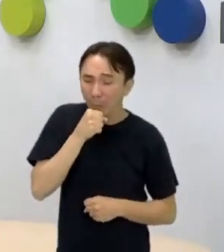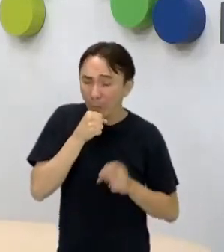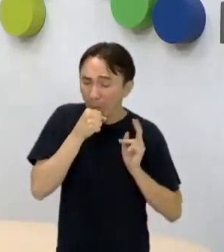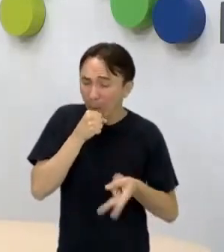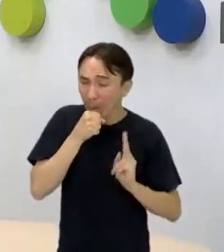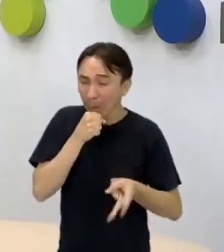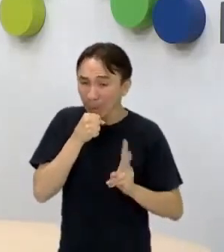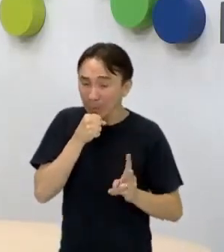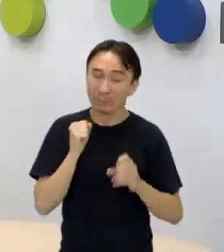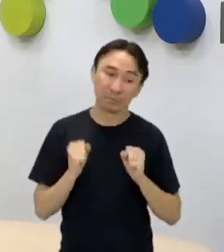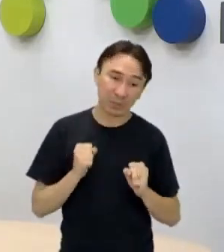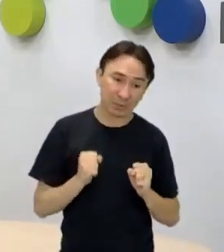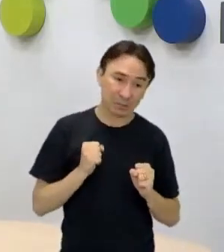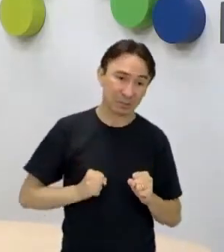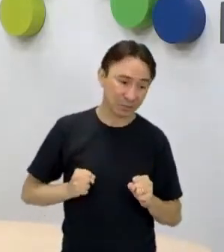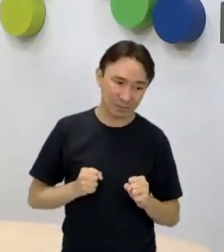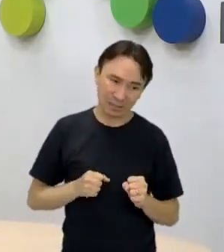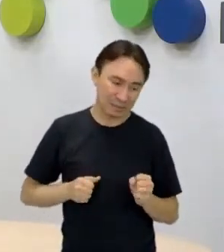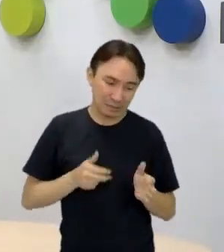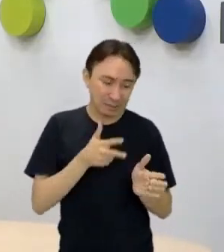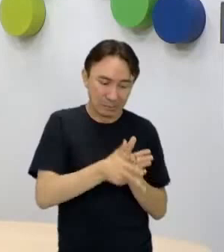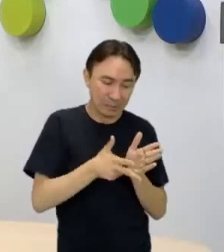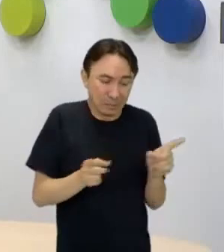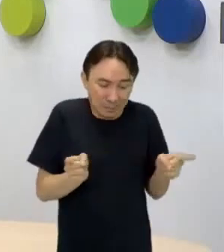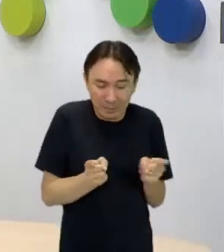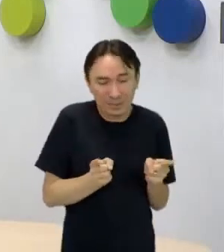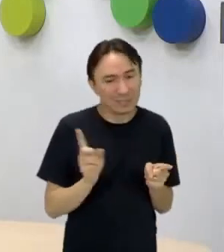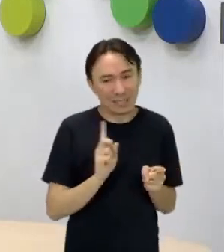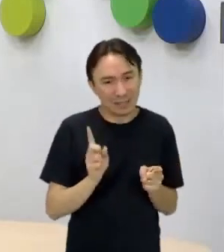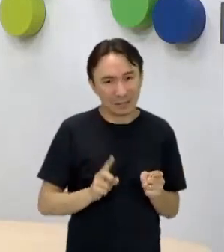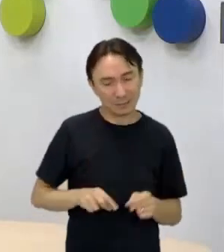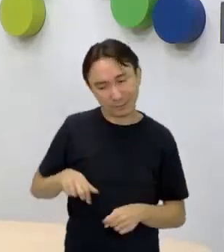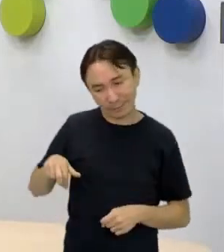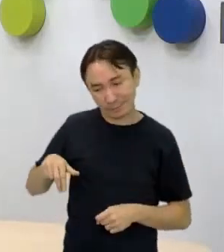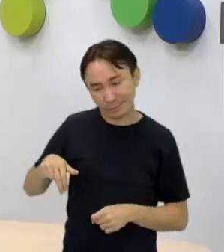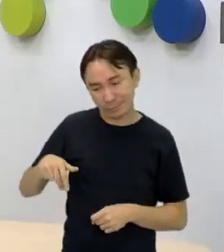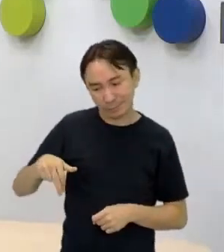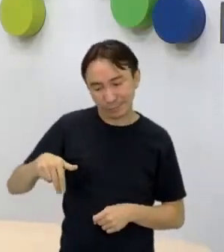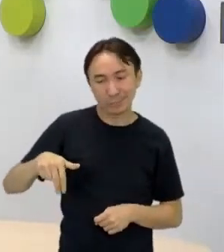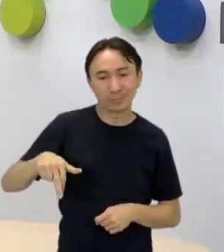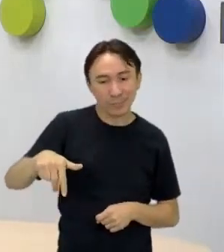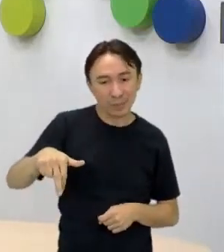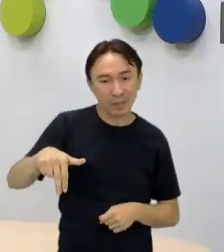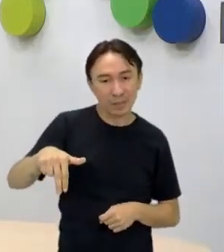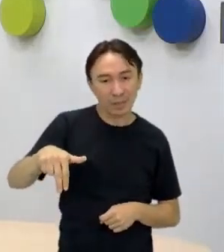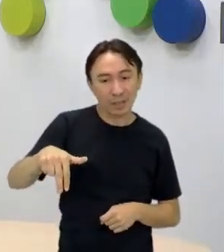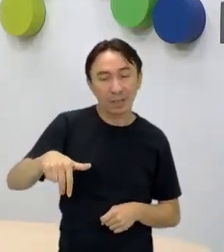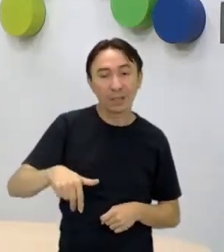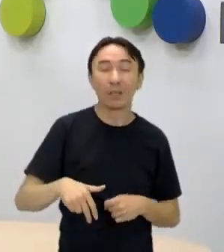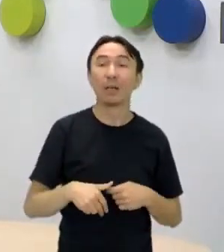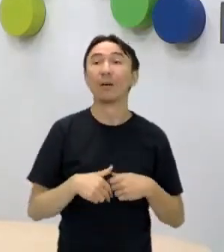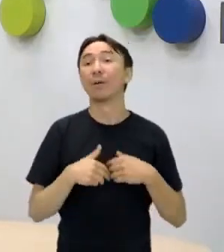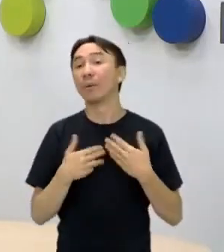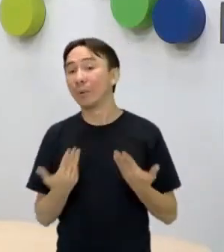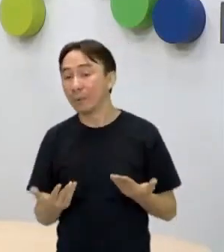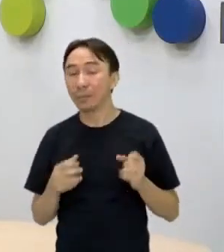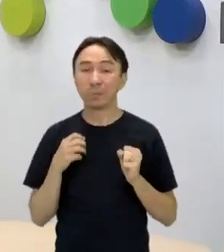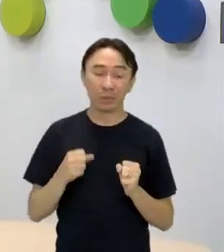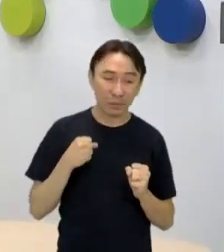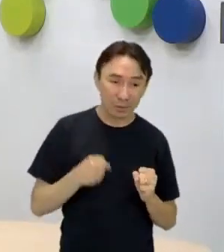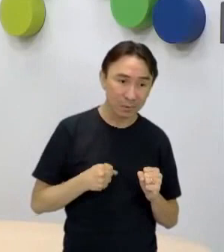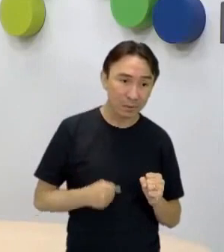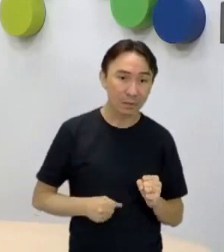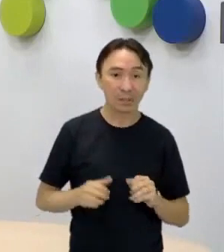então ele pode ir a pé, ou seja, não pegar o bonde, e aí vocês já estão tendo uma dica do que é bonde, ou ele pode ficar em casa,